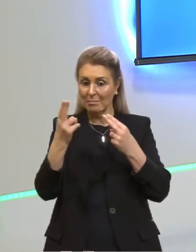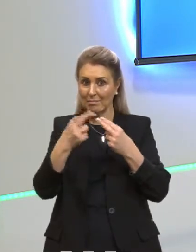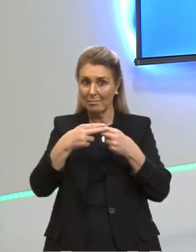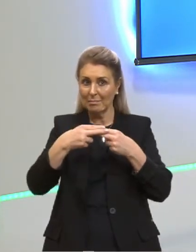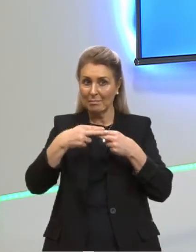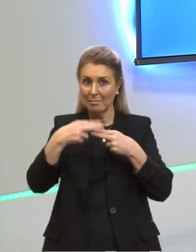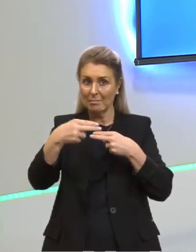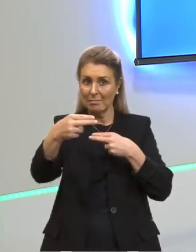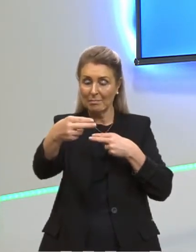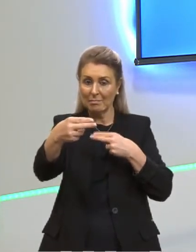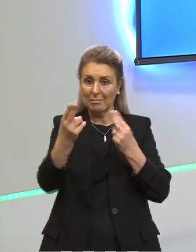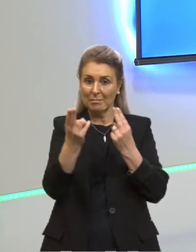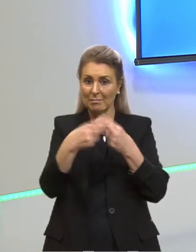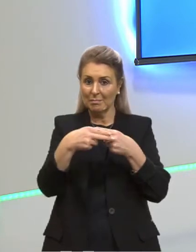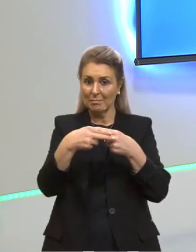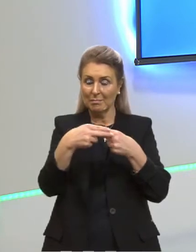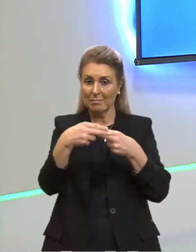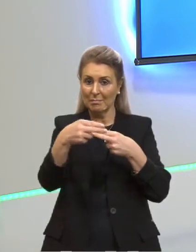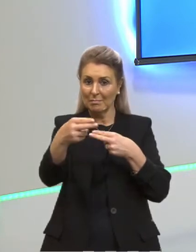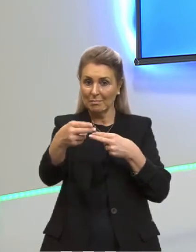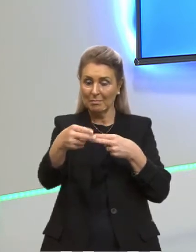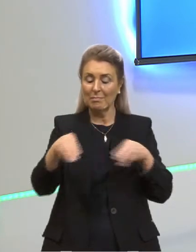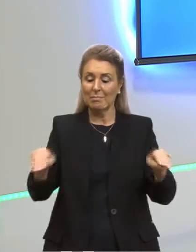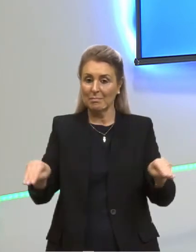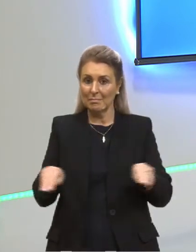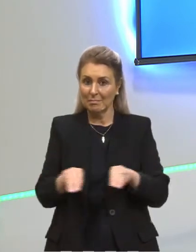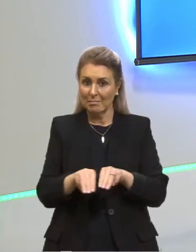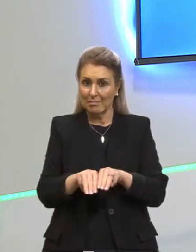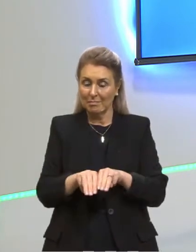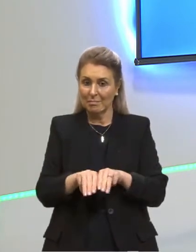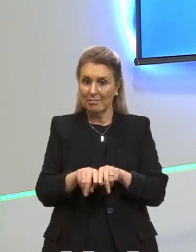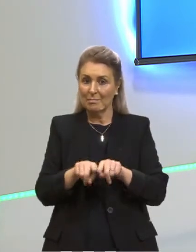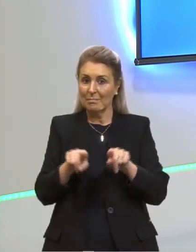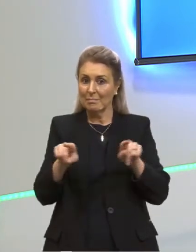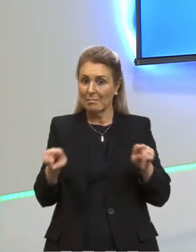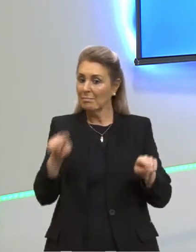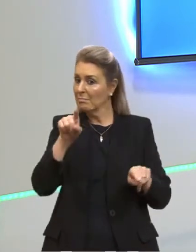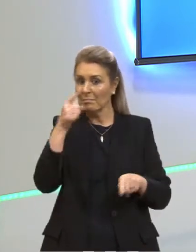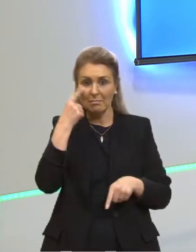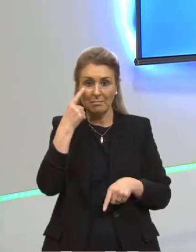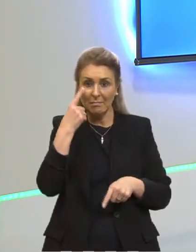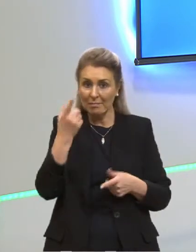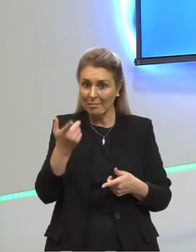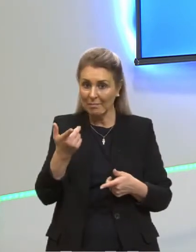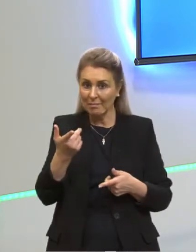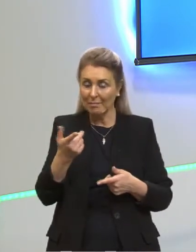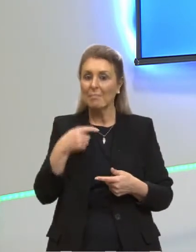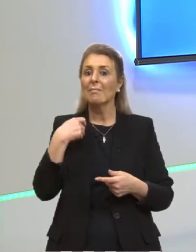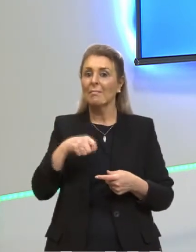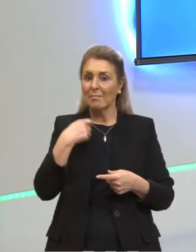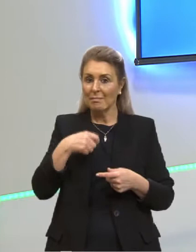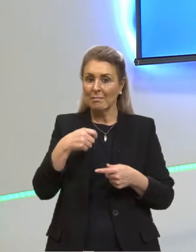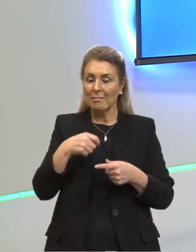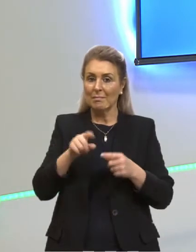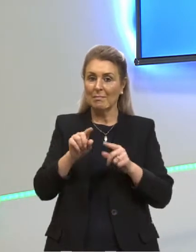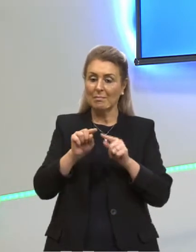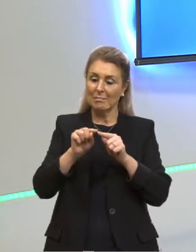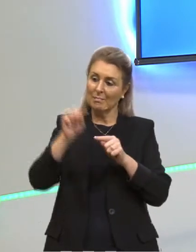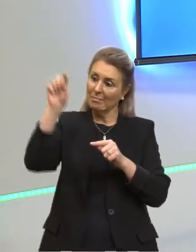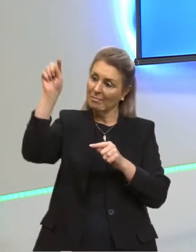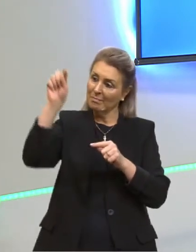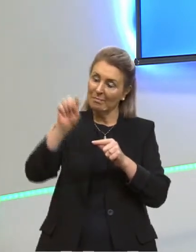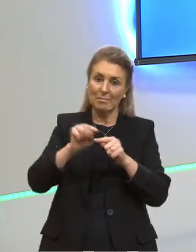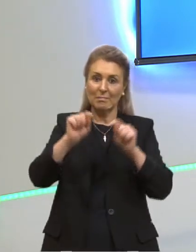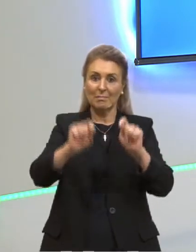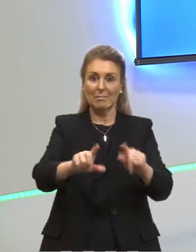eletromagnética. Mas você não vê. Precisa de uma anteninha, que é a antena